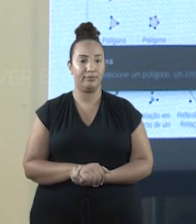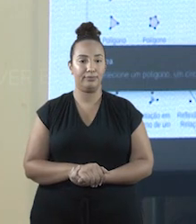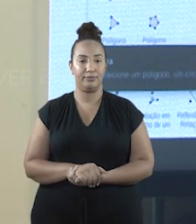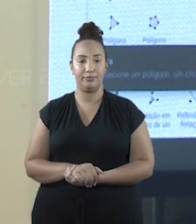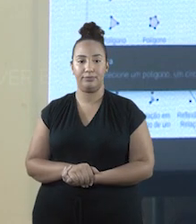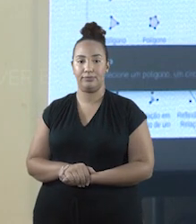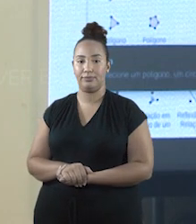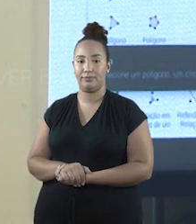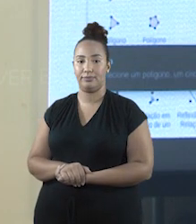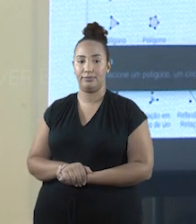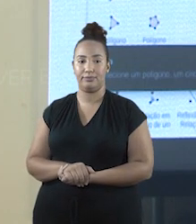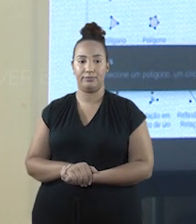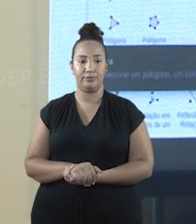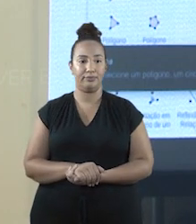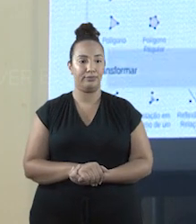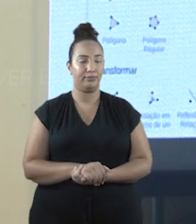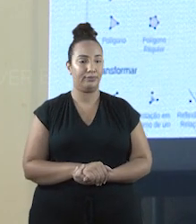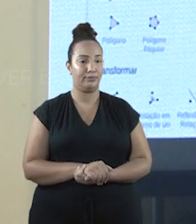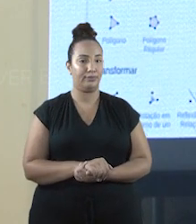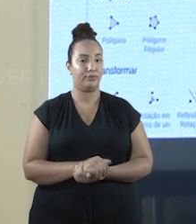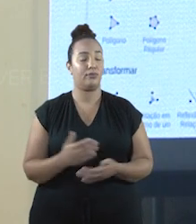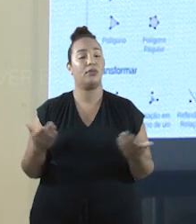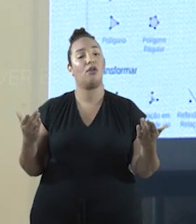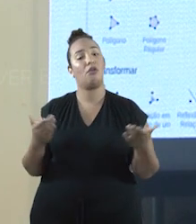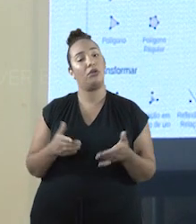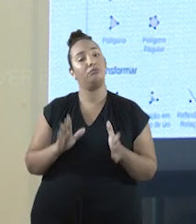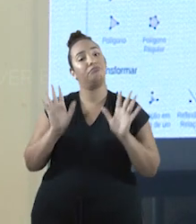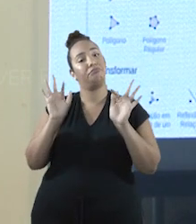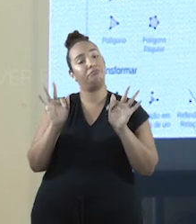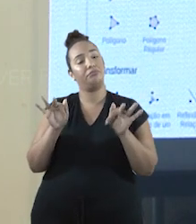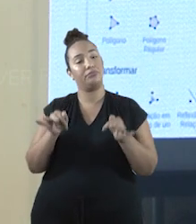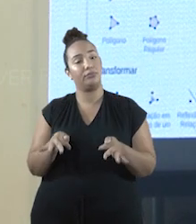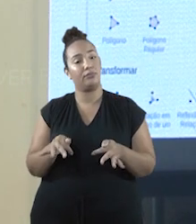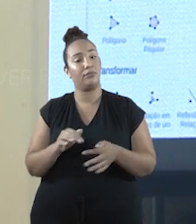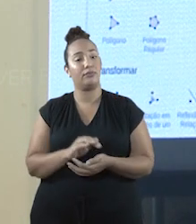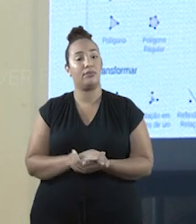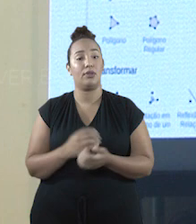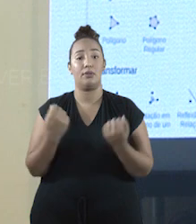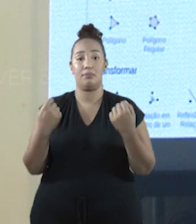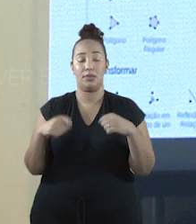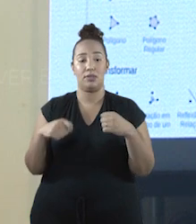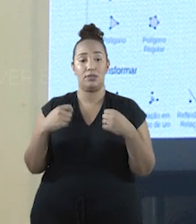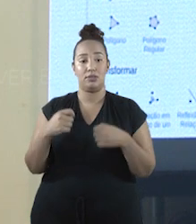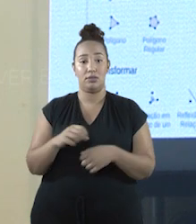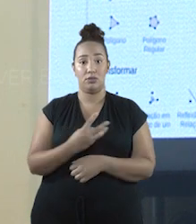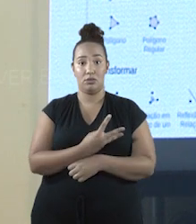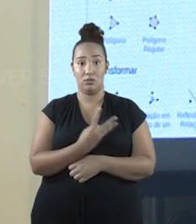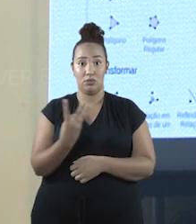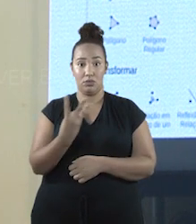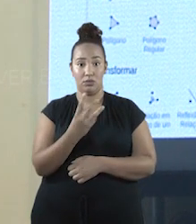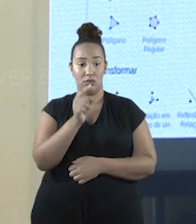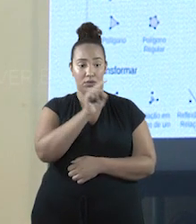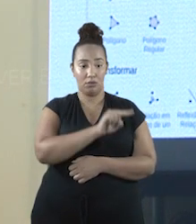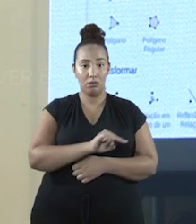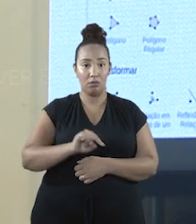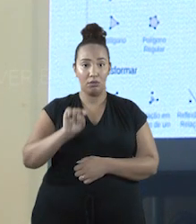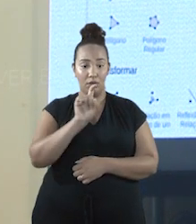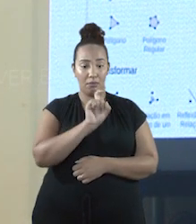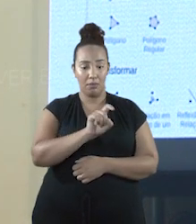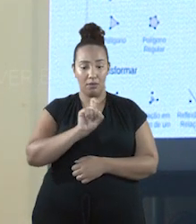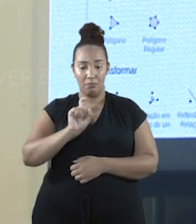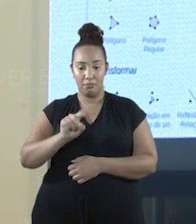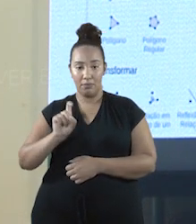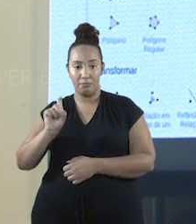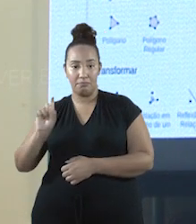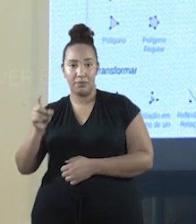Bom, agora vem a parte final. Basta clicar sobre os três círculos e você vai ver